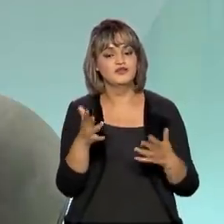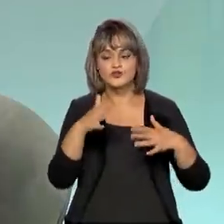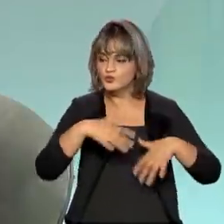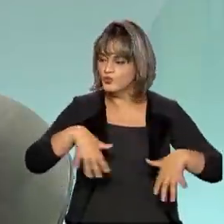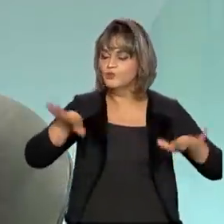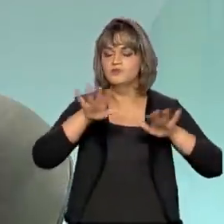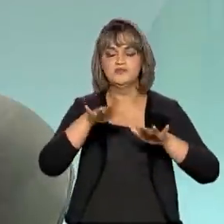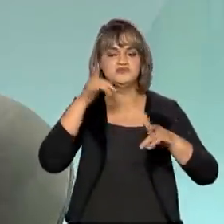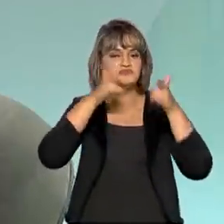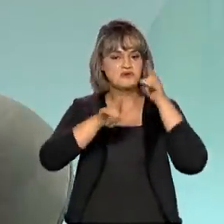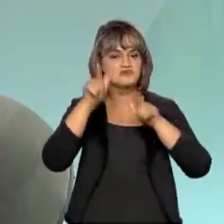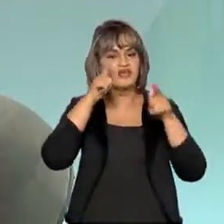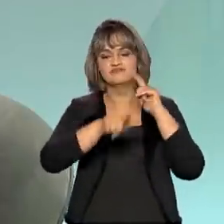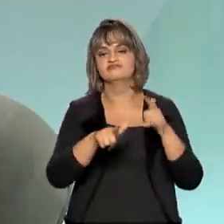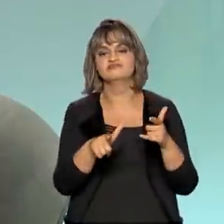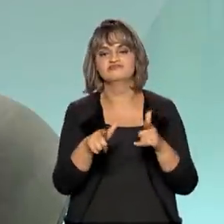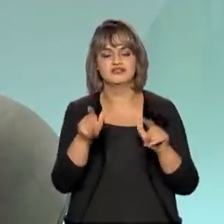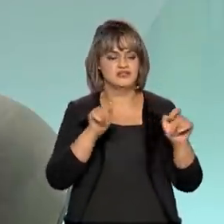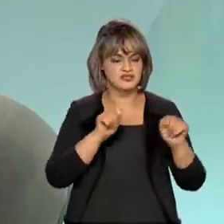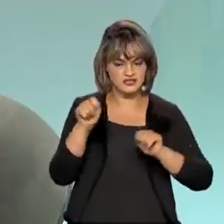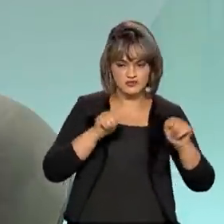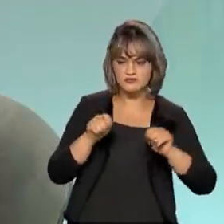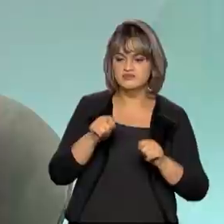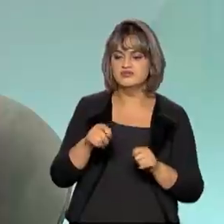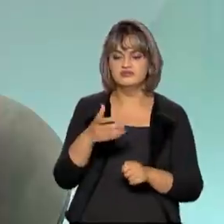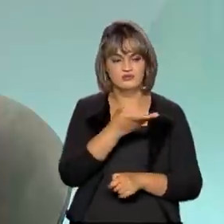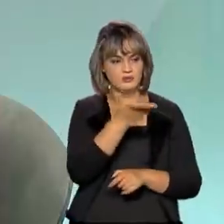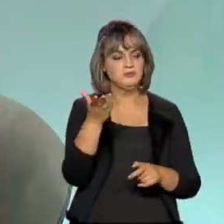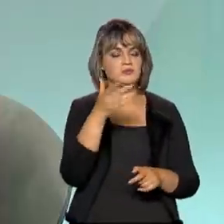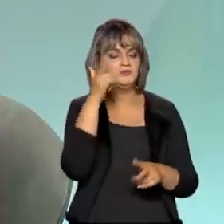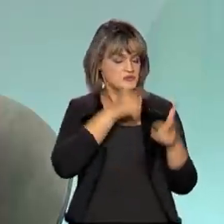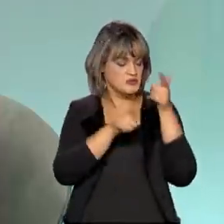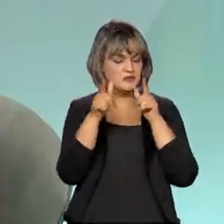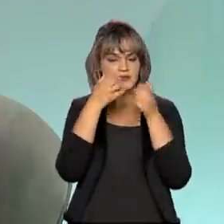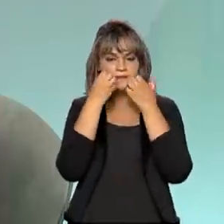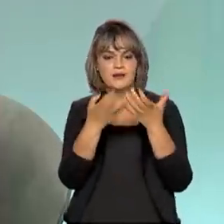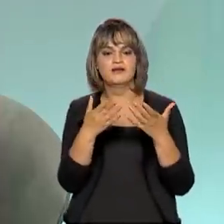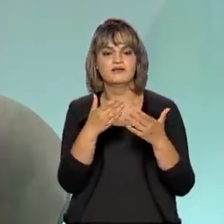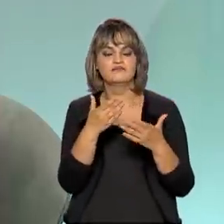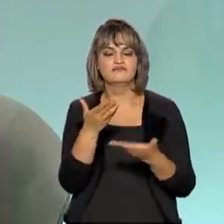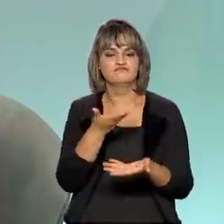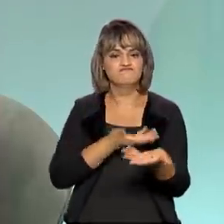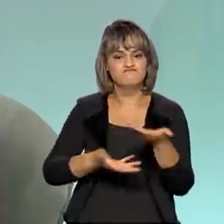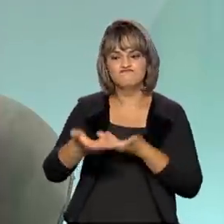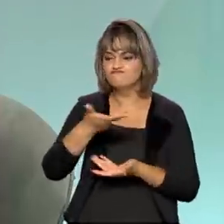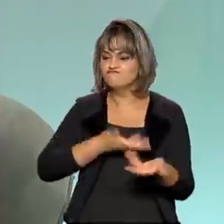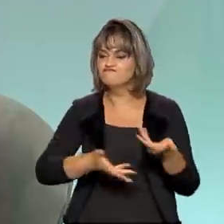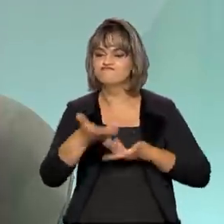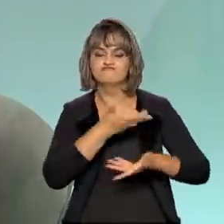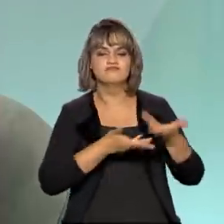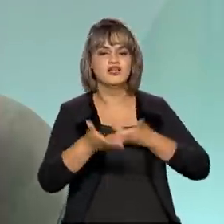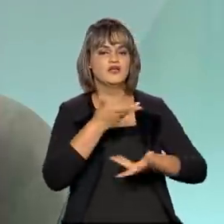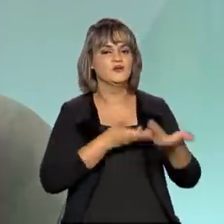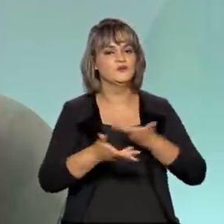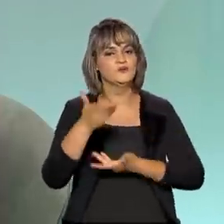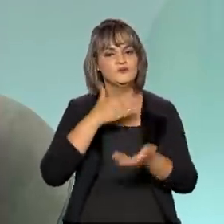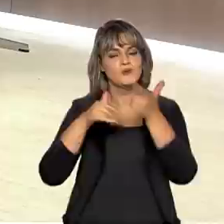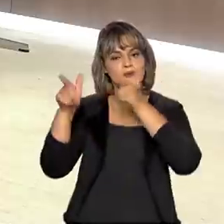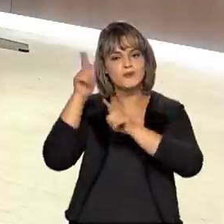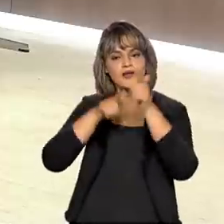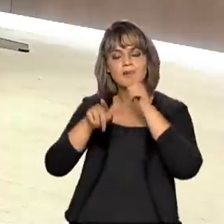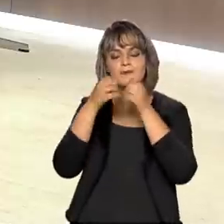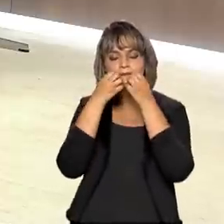todos os consumidores, ganha toda a sociedade com esse processo. Esse processo um processo virtuoso, onde todos se beneficiam